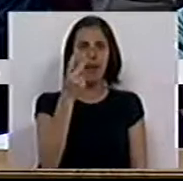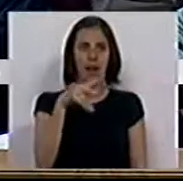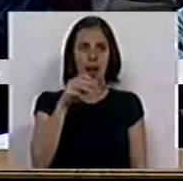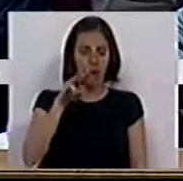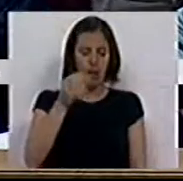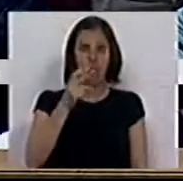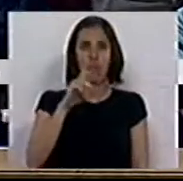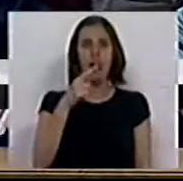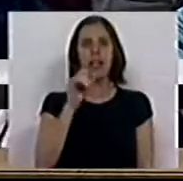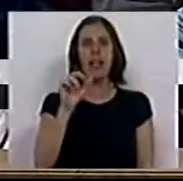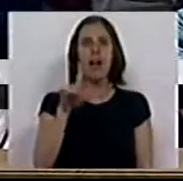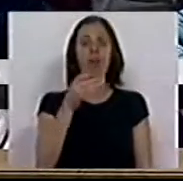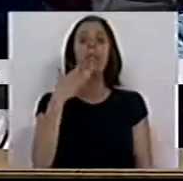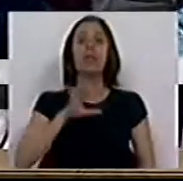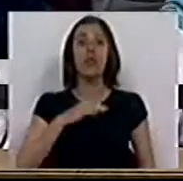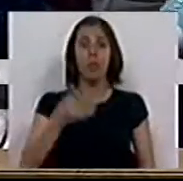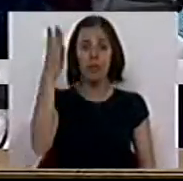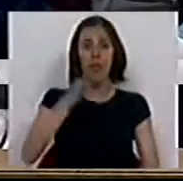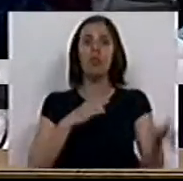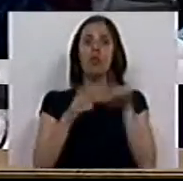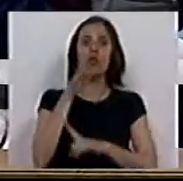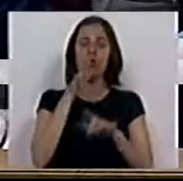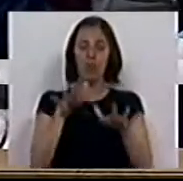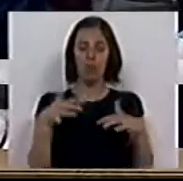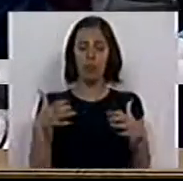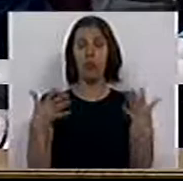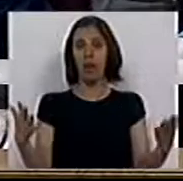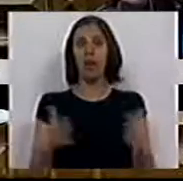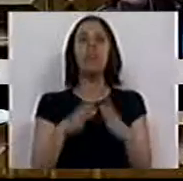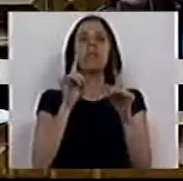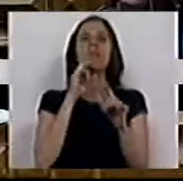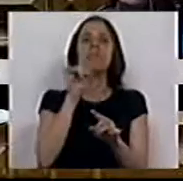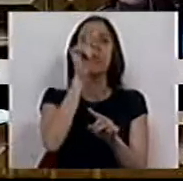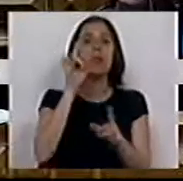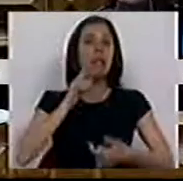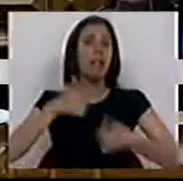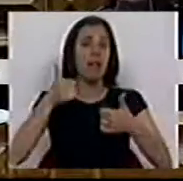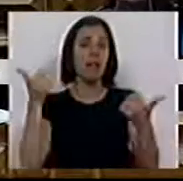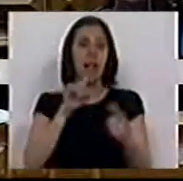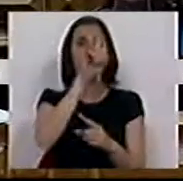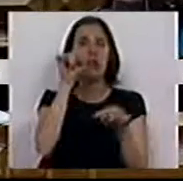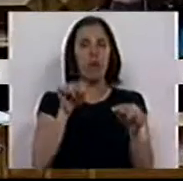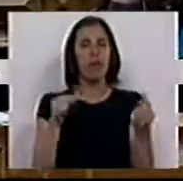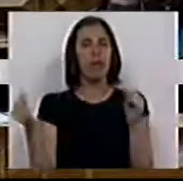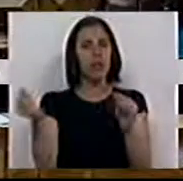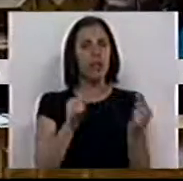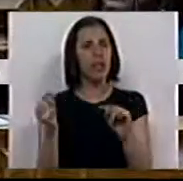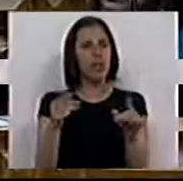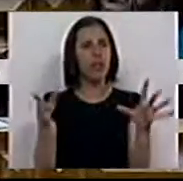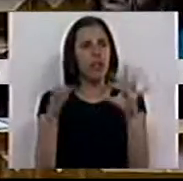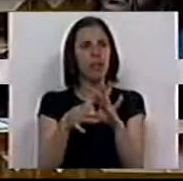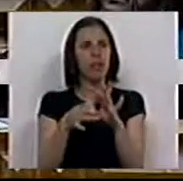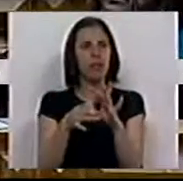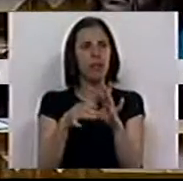Muito obrigada, Sr. Presidente, Sras. e Srs. Deputados. A questão de fundo e a questão que hoje debatemos é esta.